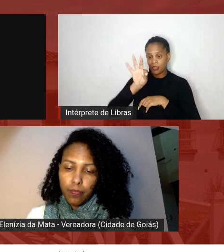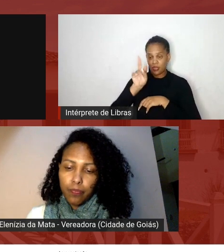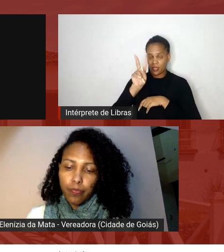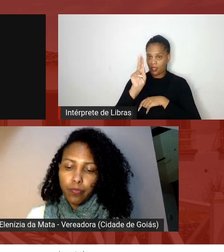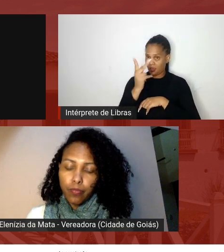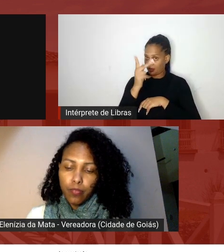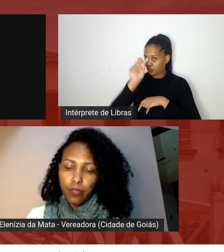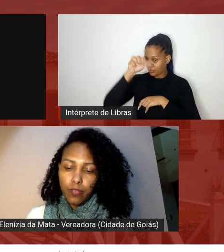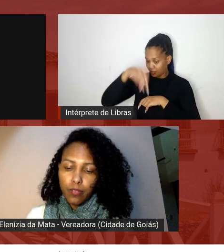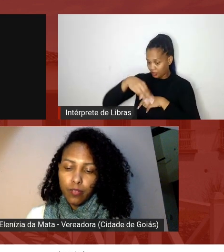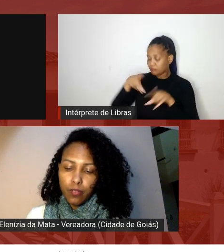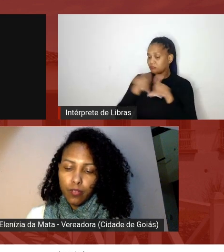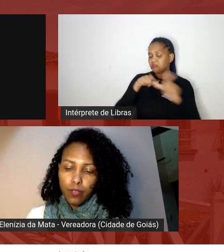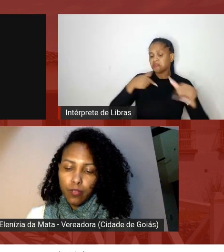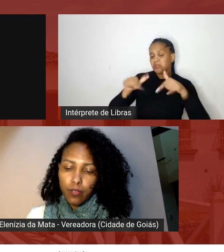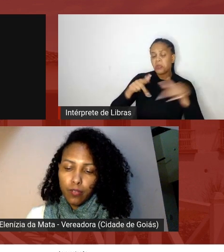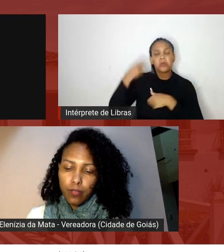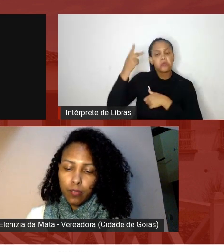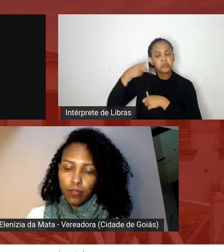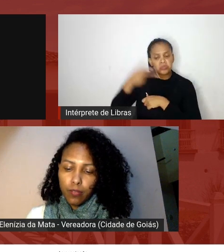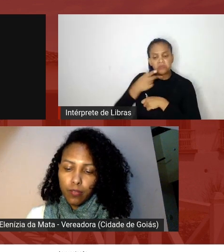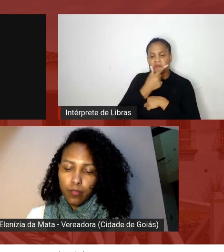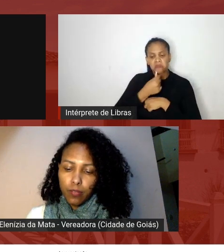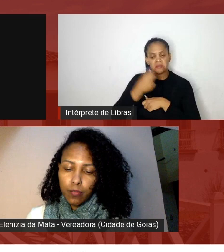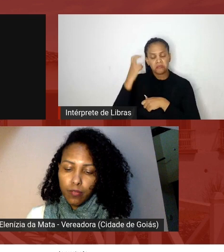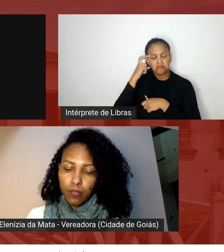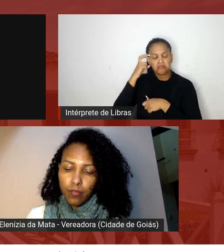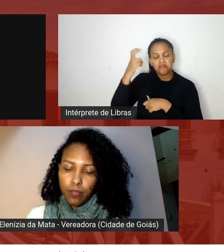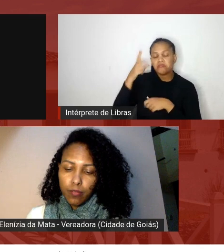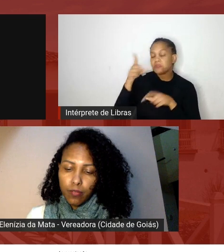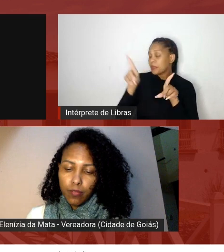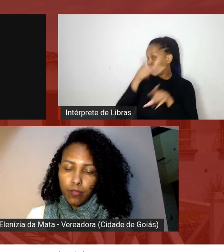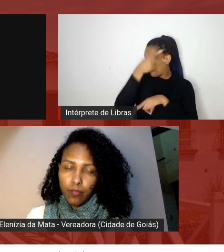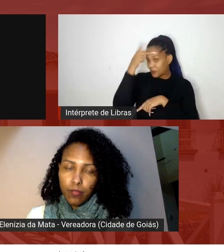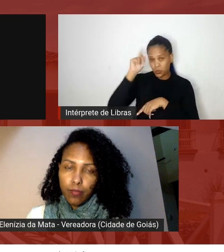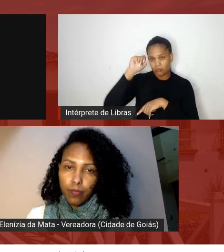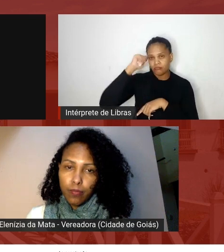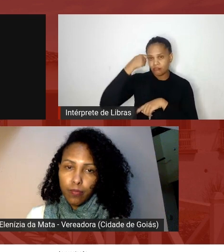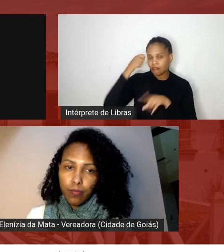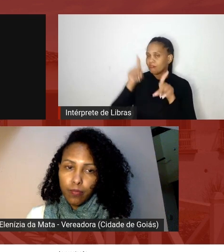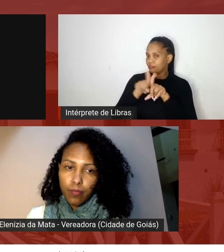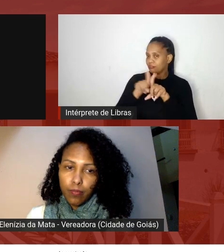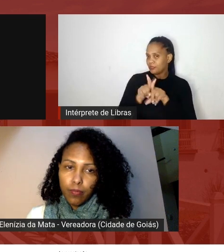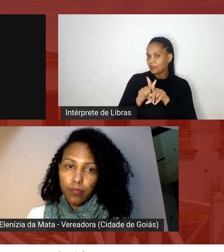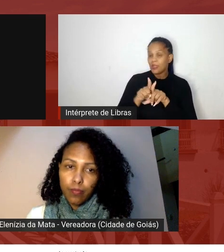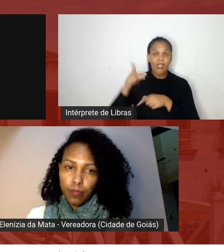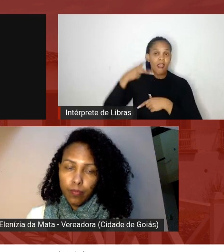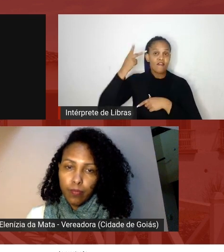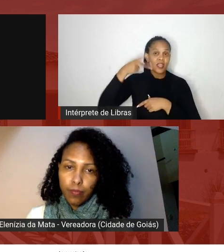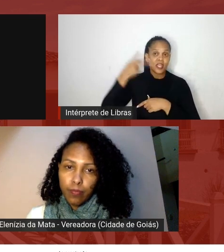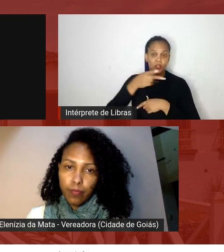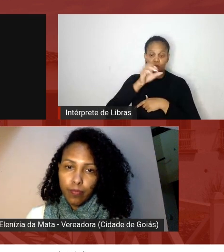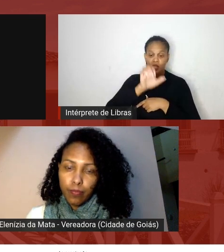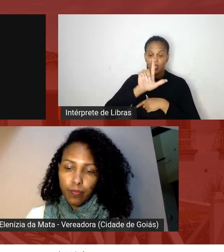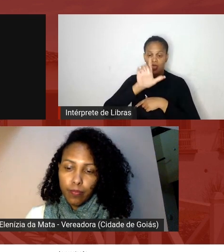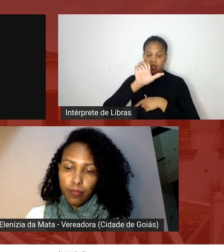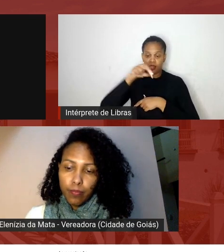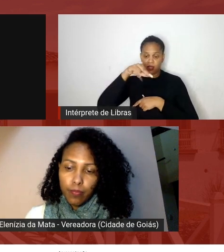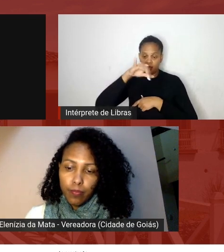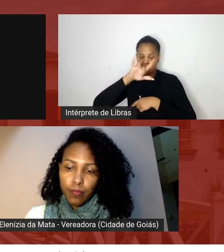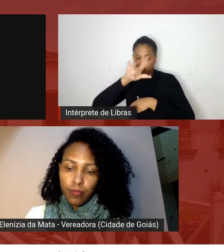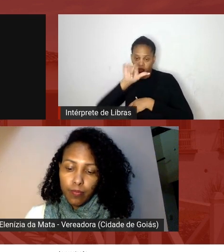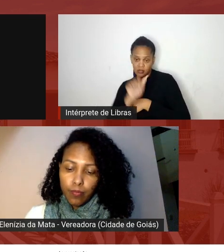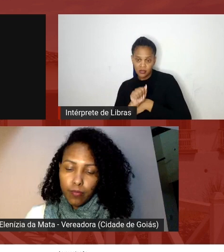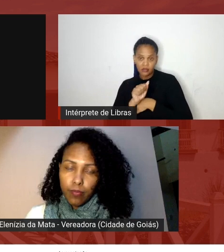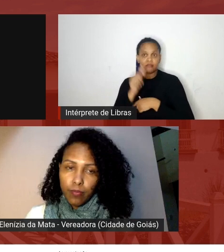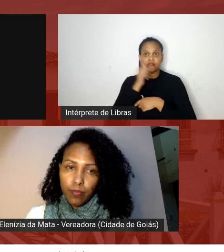político competência pessoa cito a vereadora Elenísia da Mata que esteve em um cargo